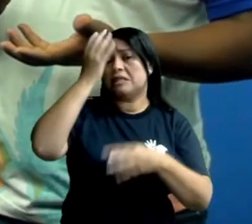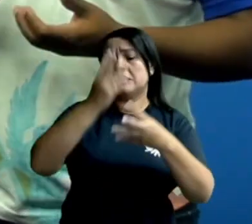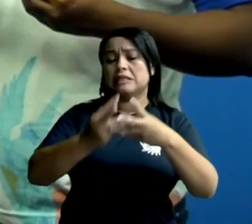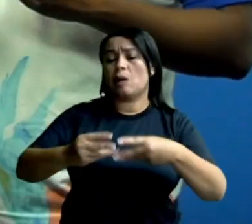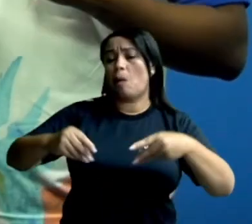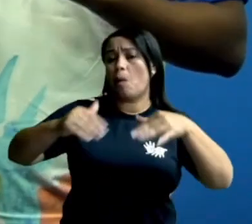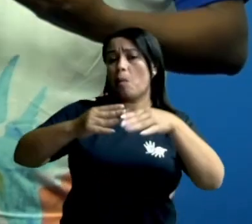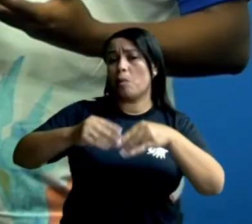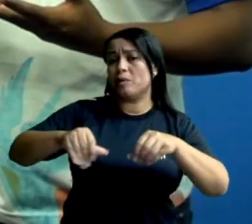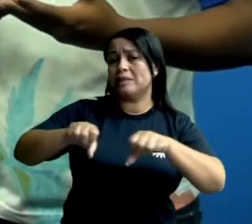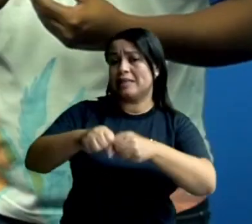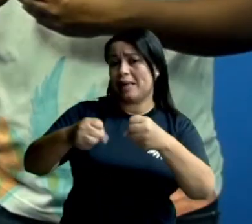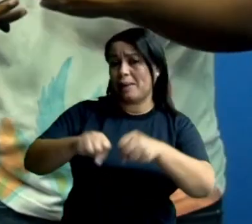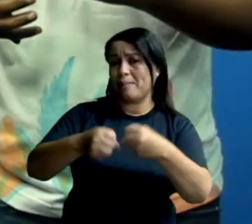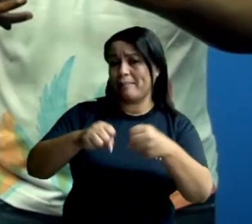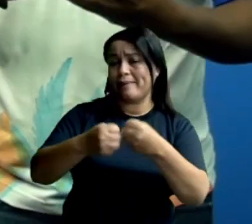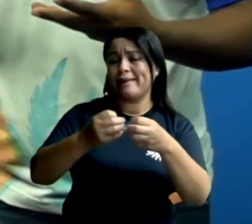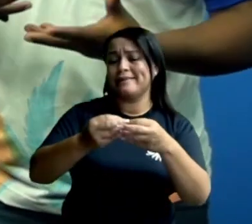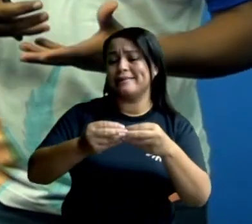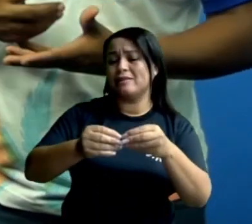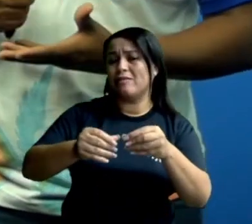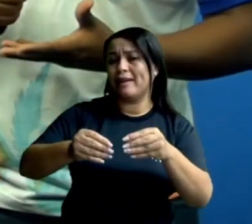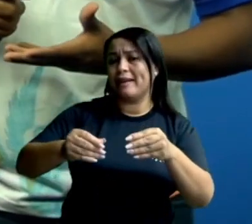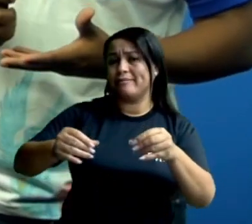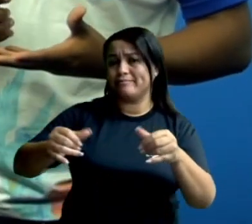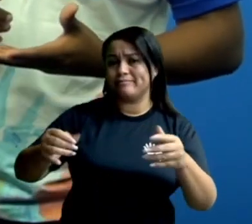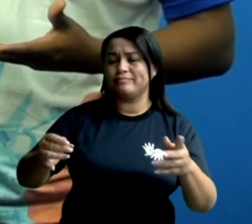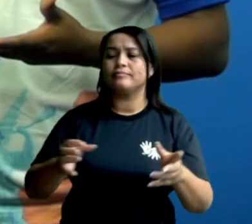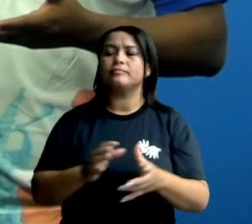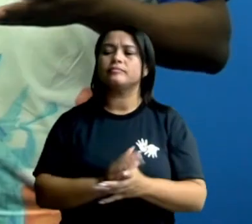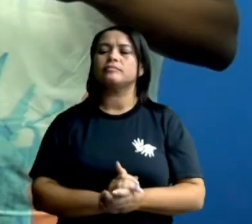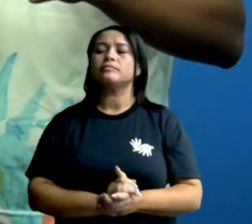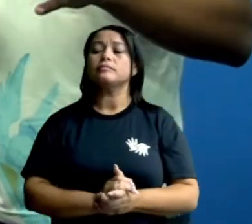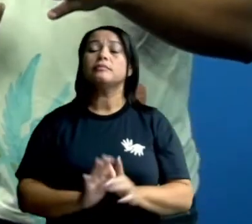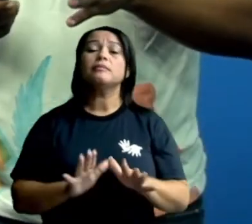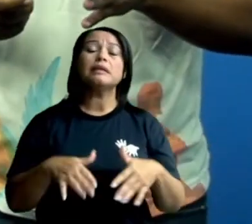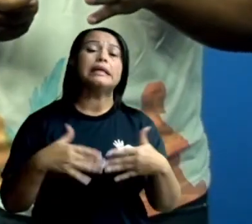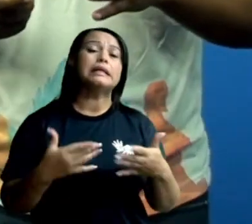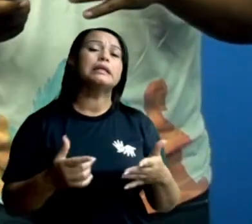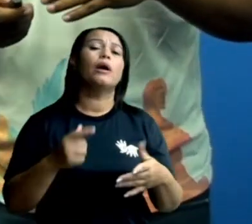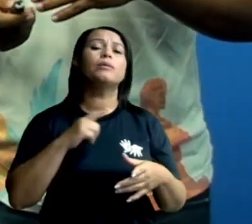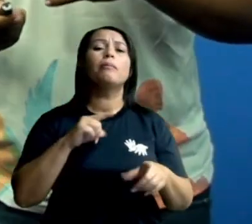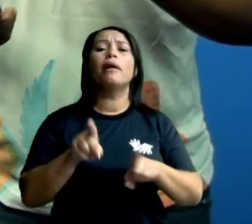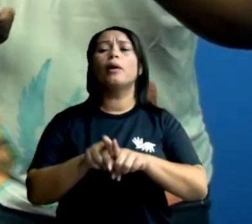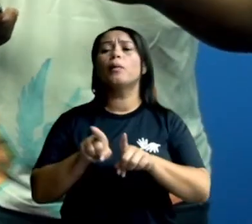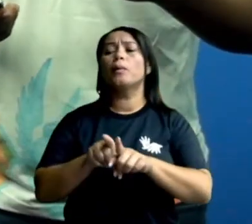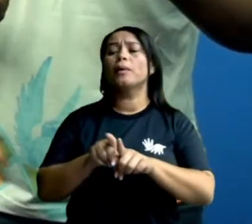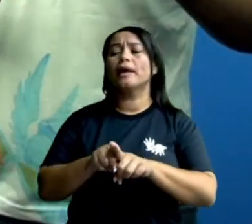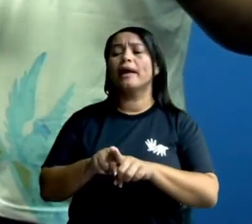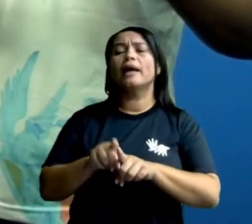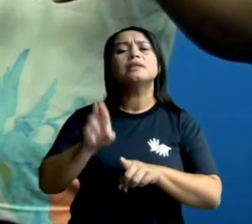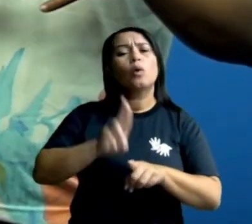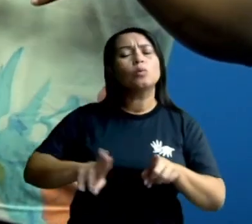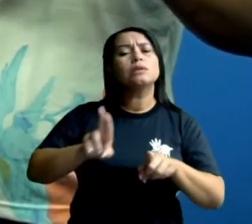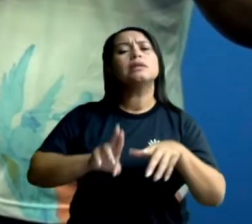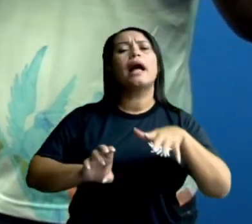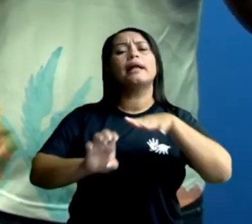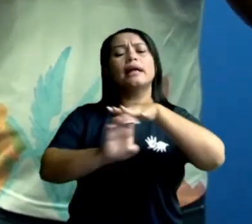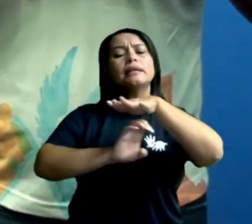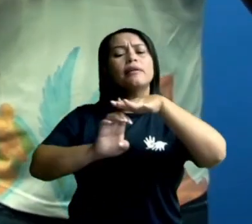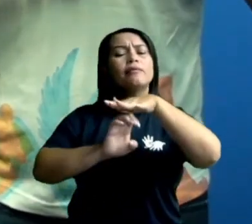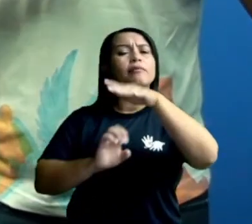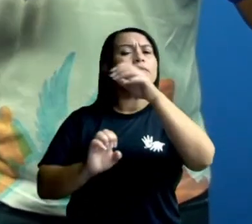sedimentar, de se quebrar, de se esfarelar, como se chama. Então, são utilizadas também na indústria como